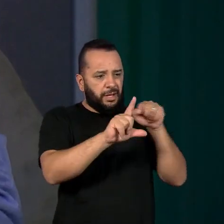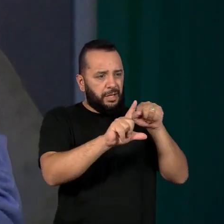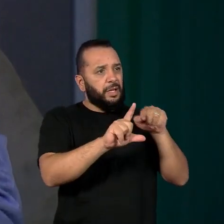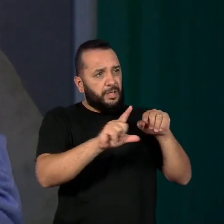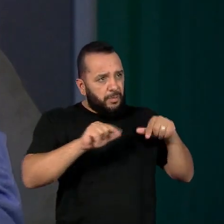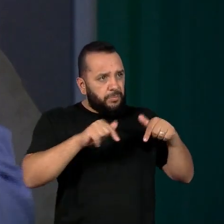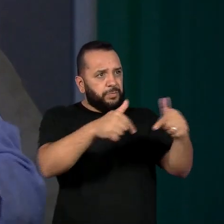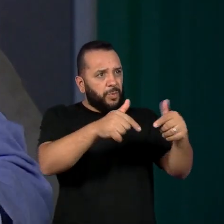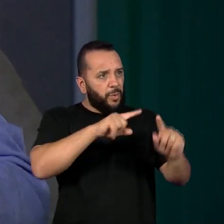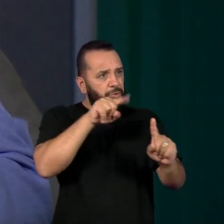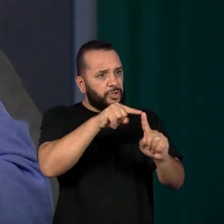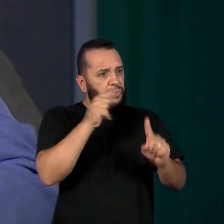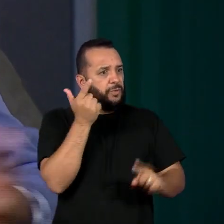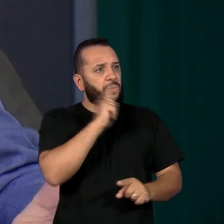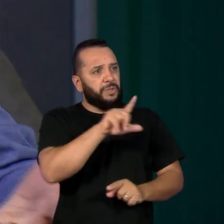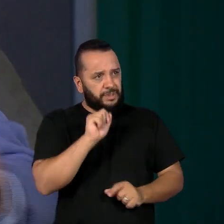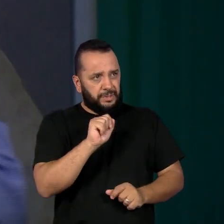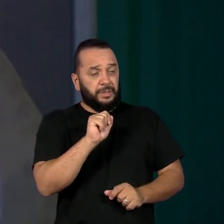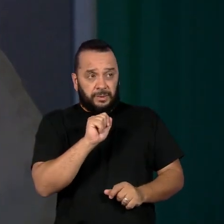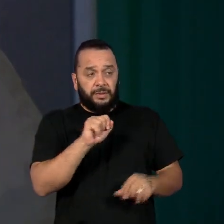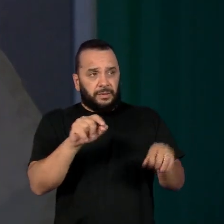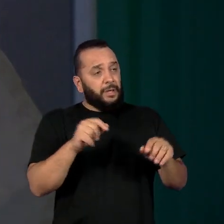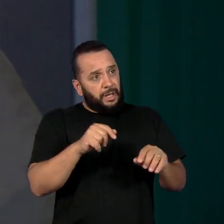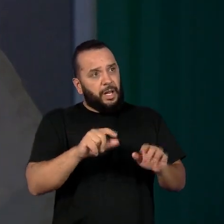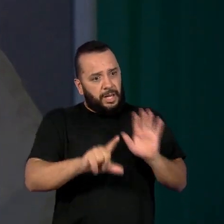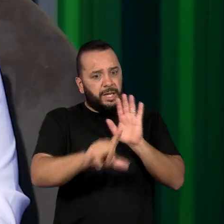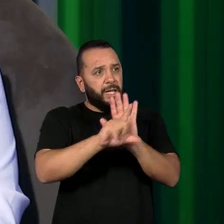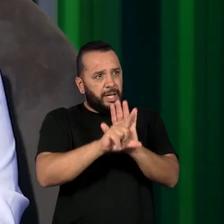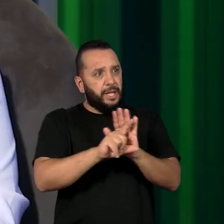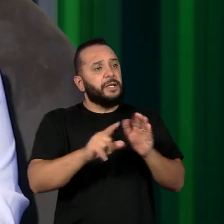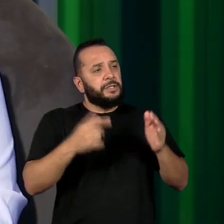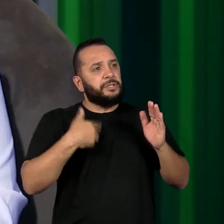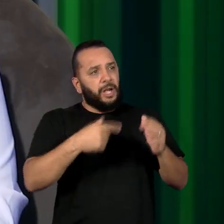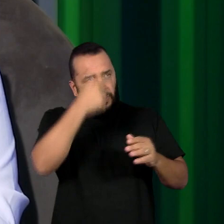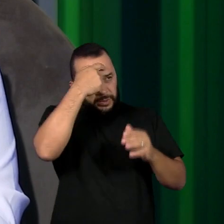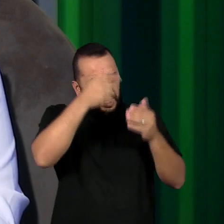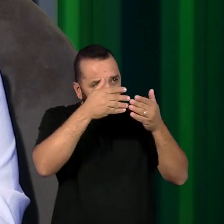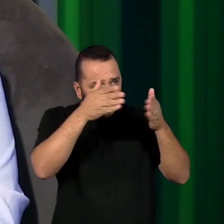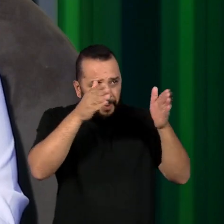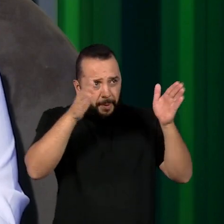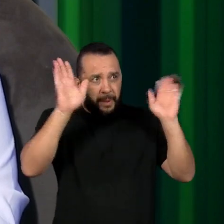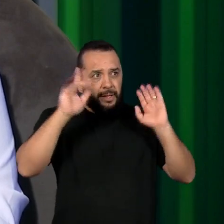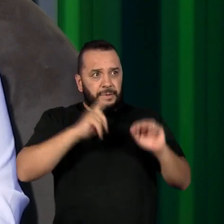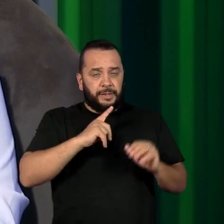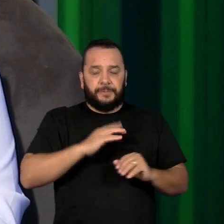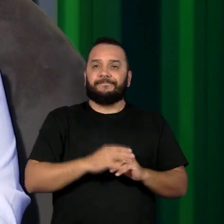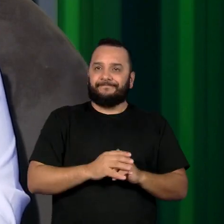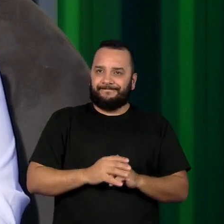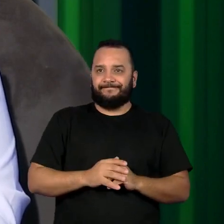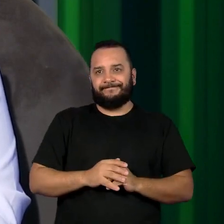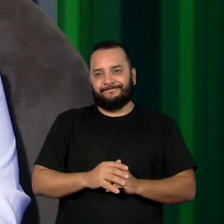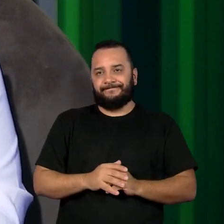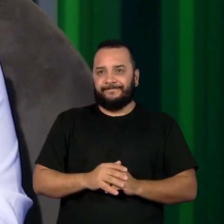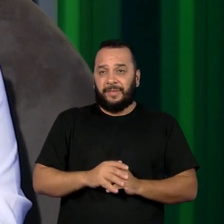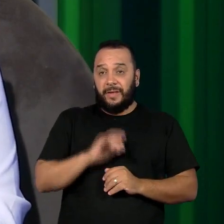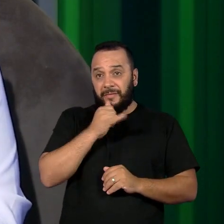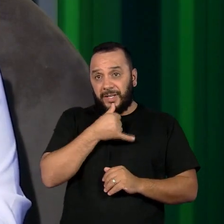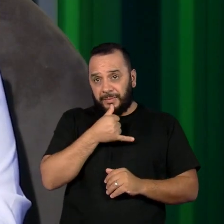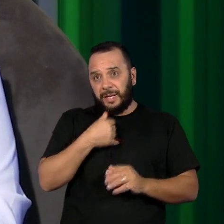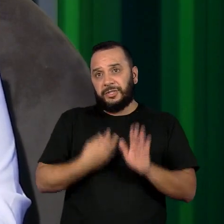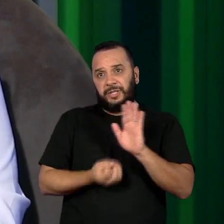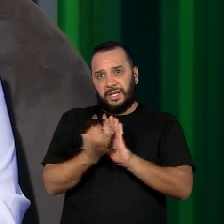o seu objetivo? Ela está ajudando a ampliar essa consciência? Infelizmente, tivemos que partir de uma lei, né? A